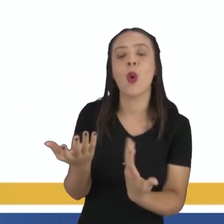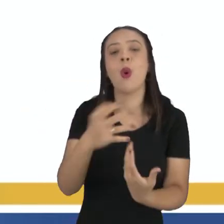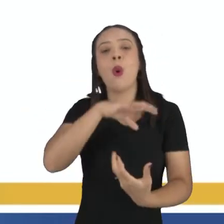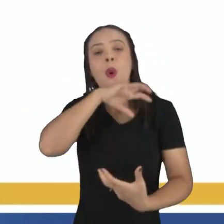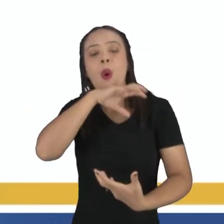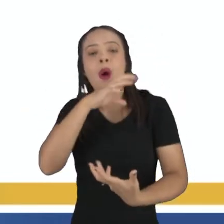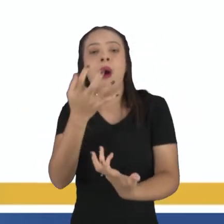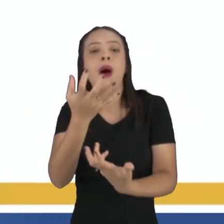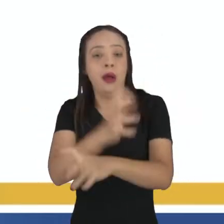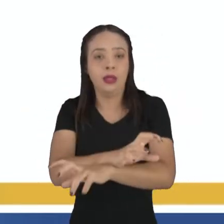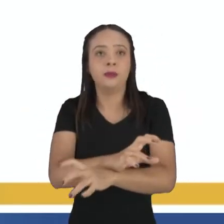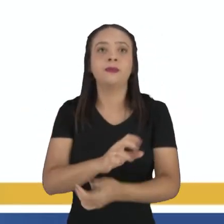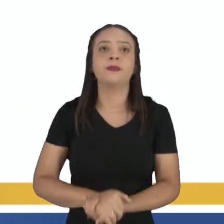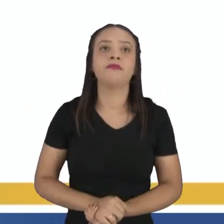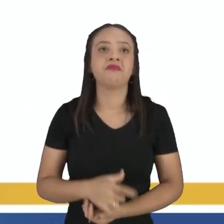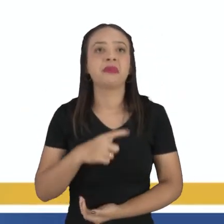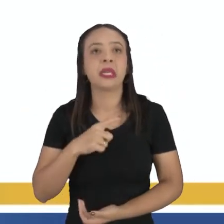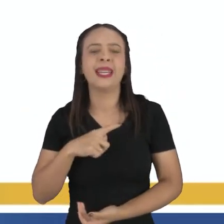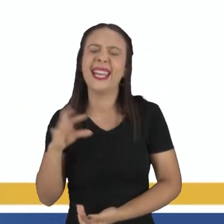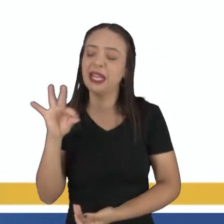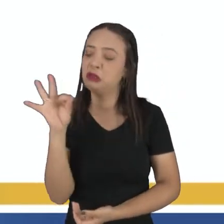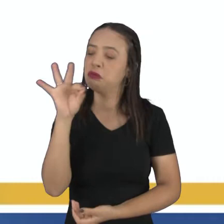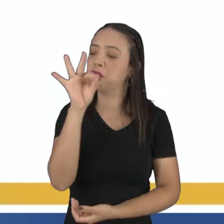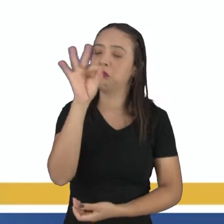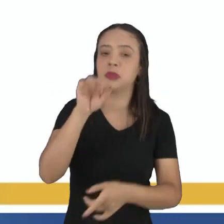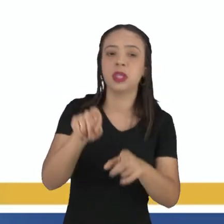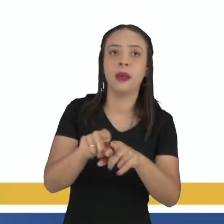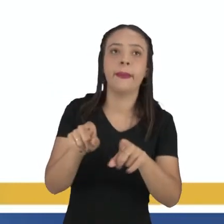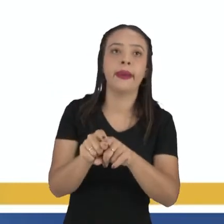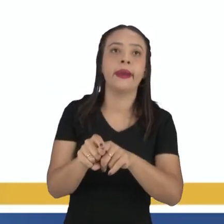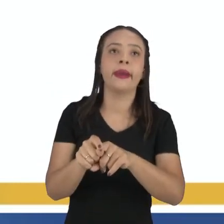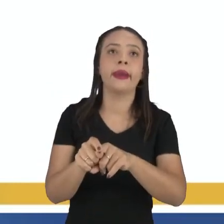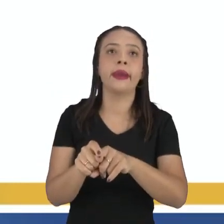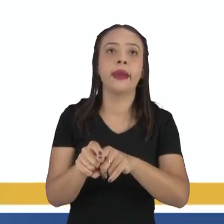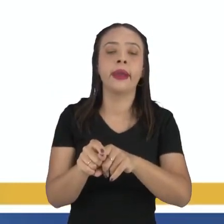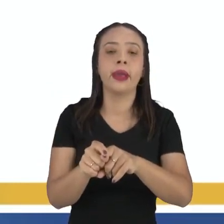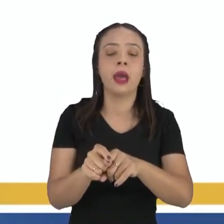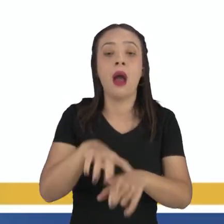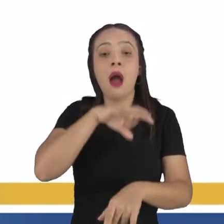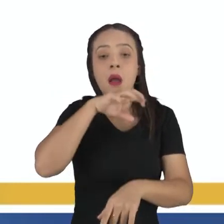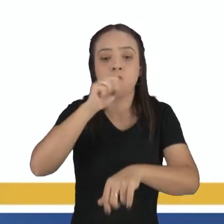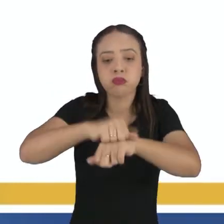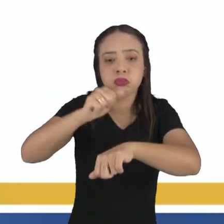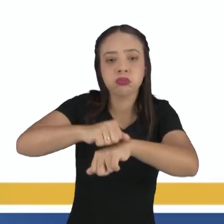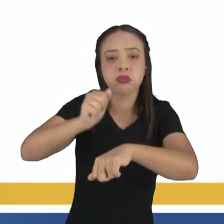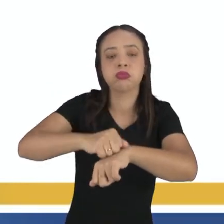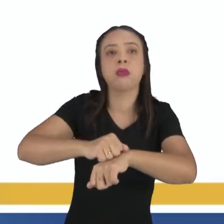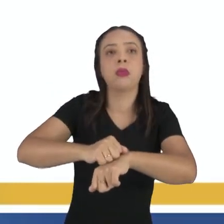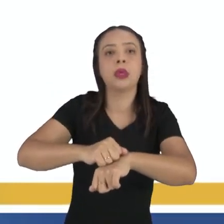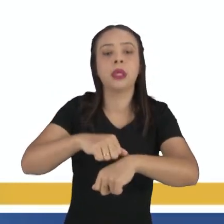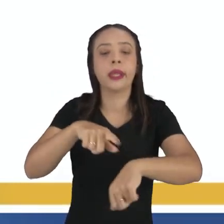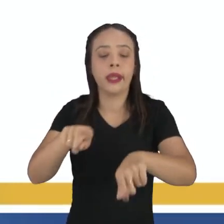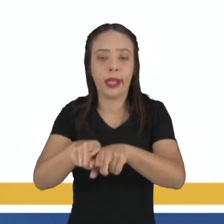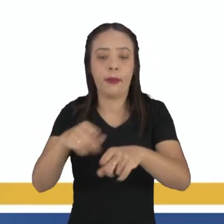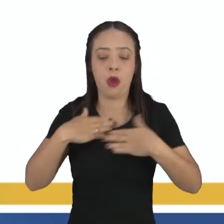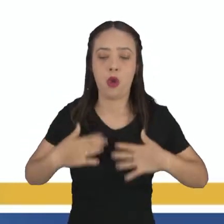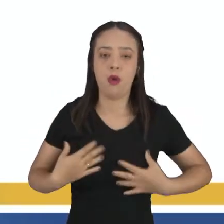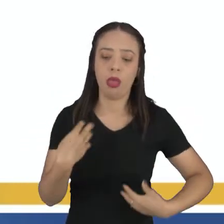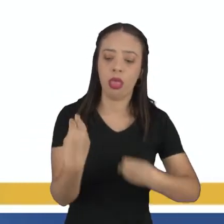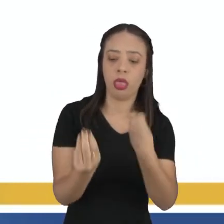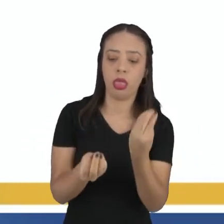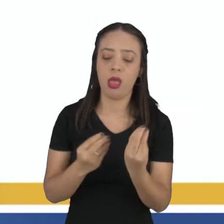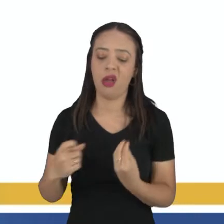vocês alguns exemplos. Você tem ali alguns insetos, você tem ali alguns crustáceos, você tem ali animais de corpo mole, como as